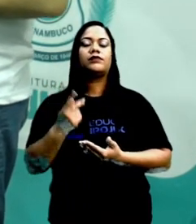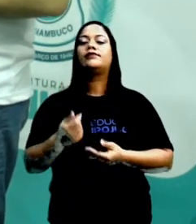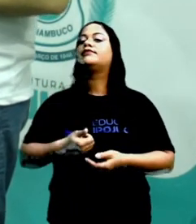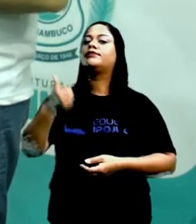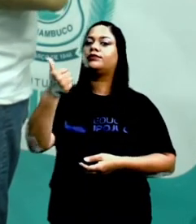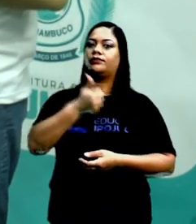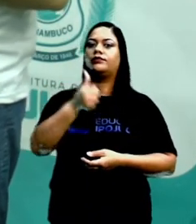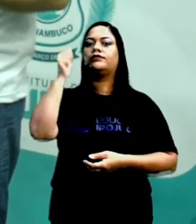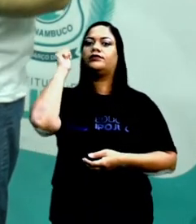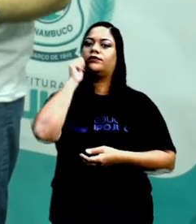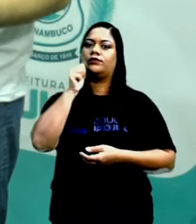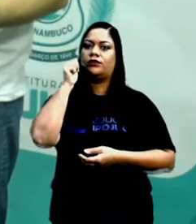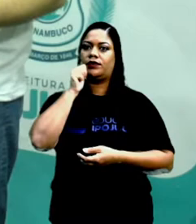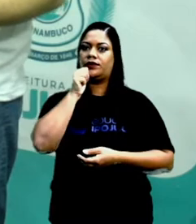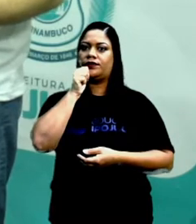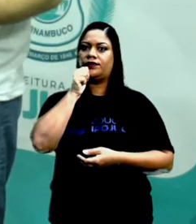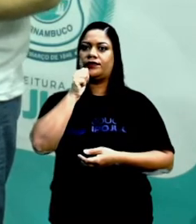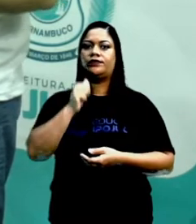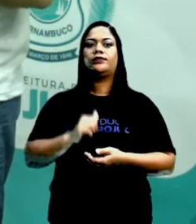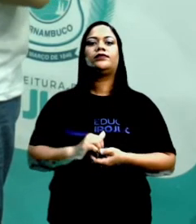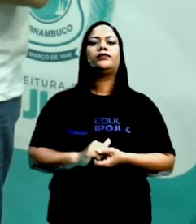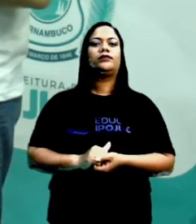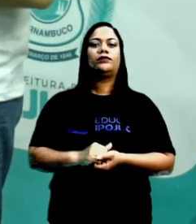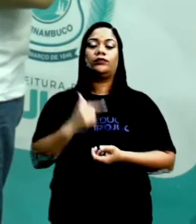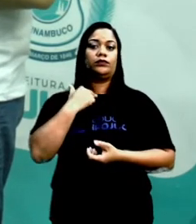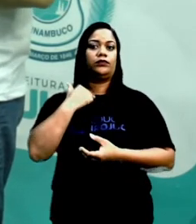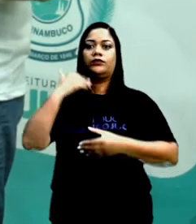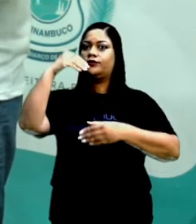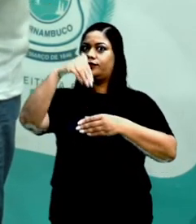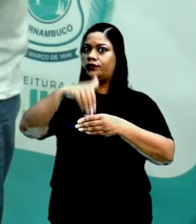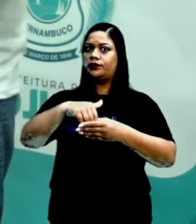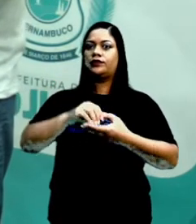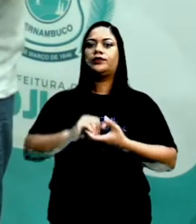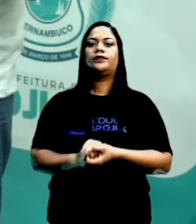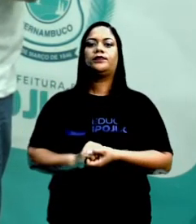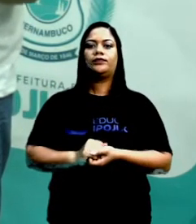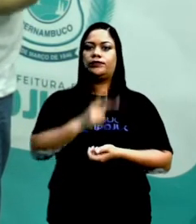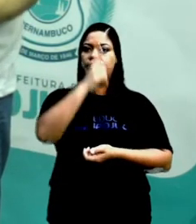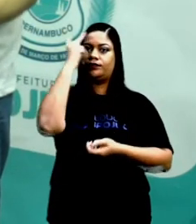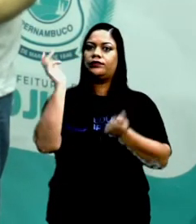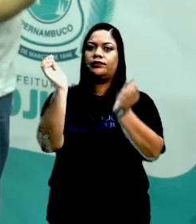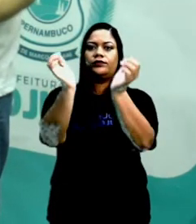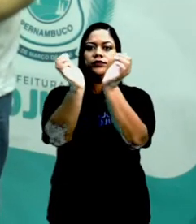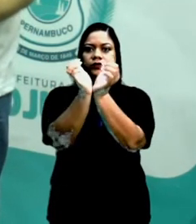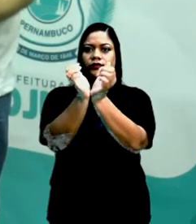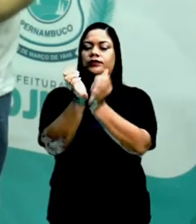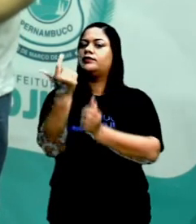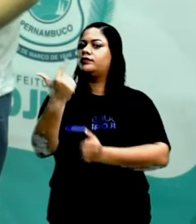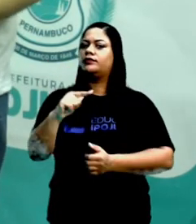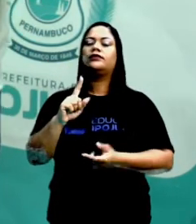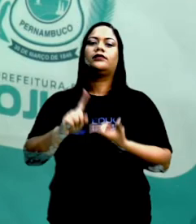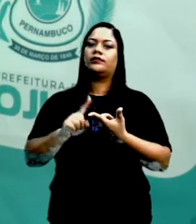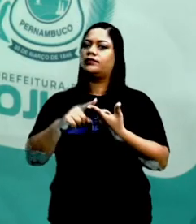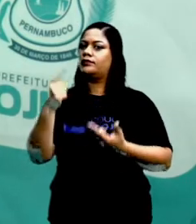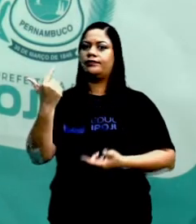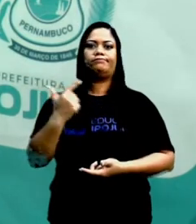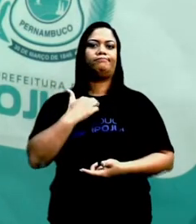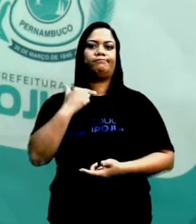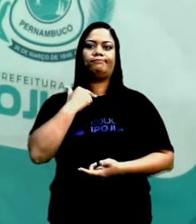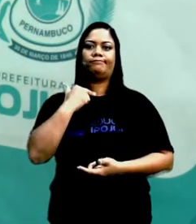Primeiramente, mulheres. Mulheres não podiam votar. Escravos também não podiam votar. E